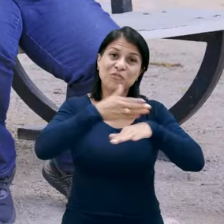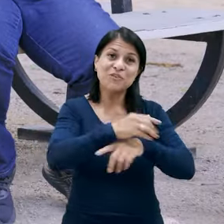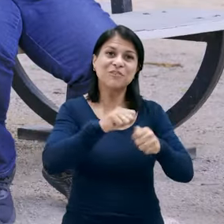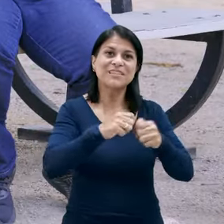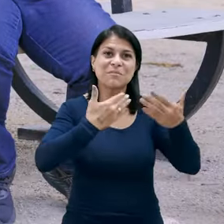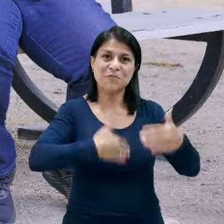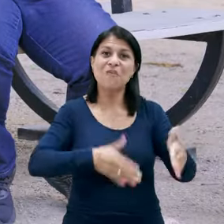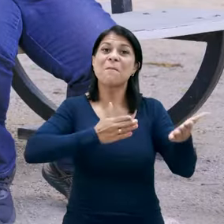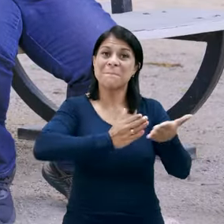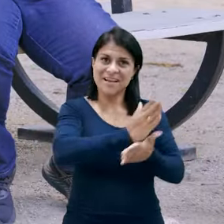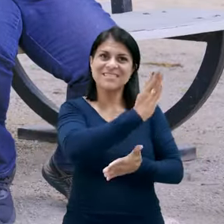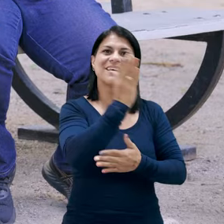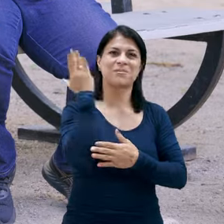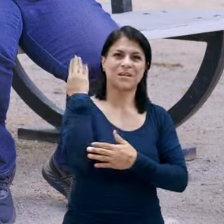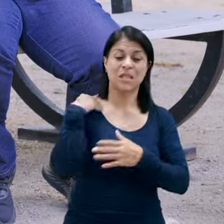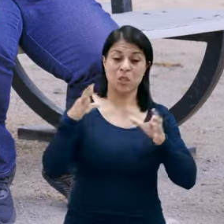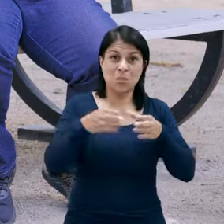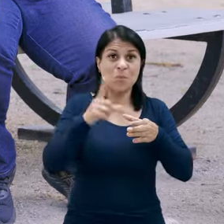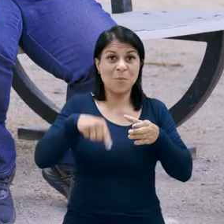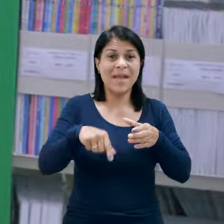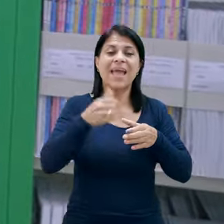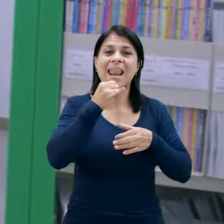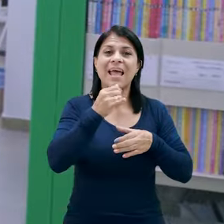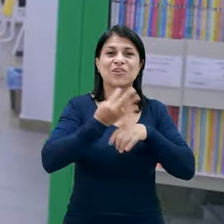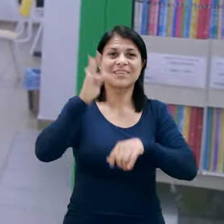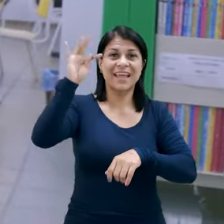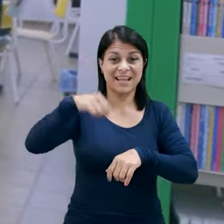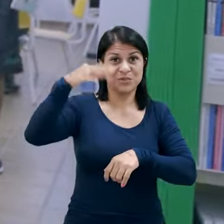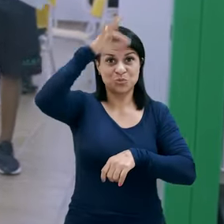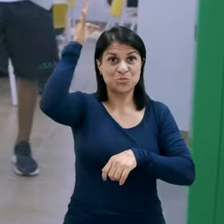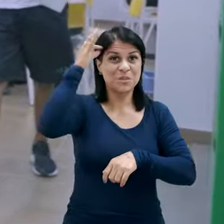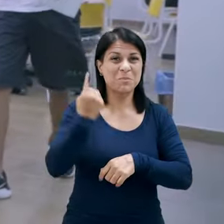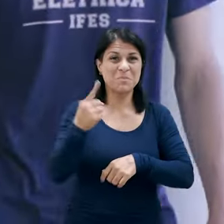consegui passar, e minha turma foi a primeira turma de eletrotécnica do Estado.